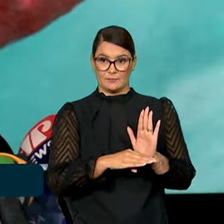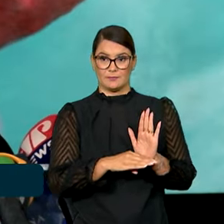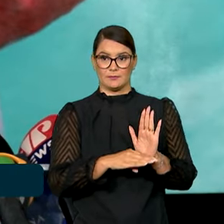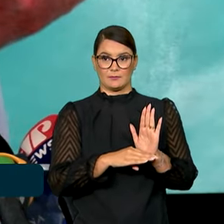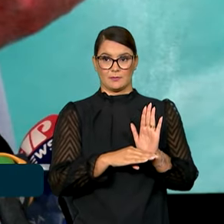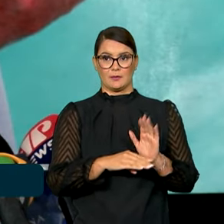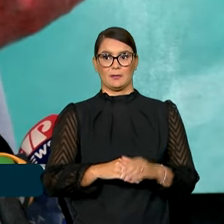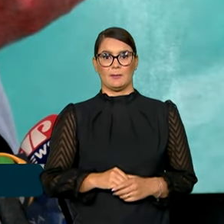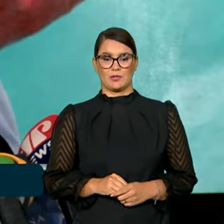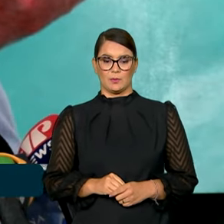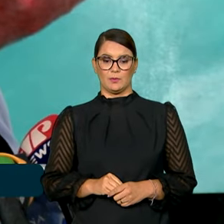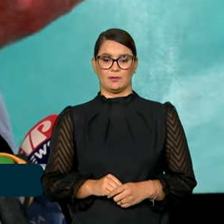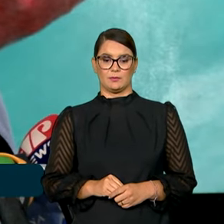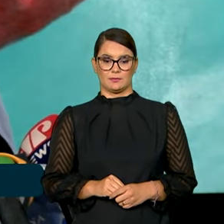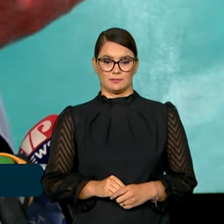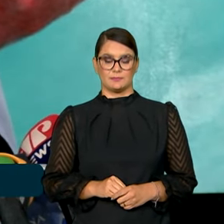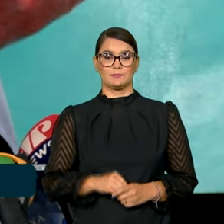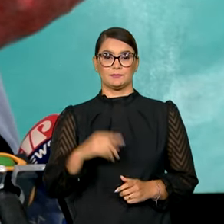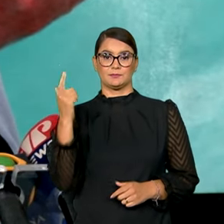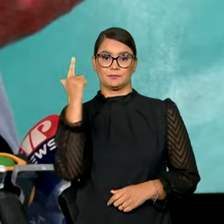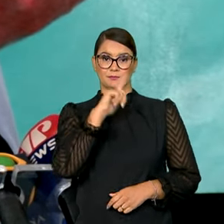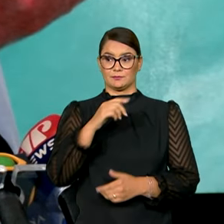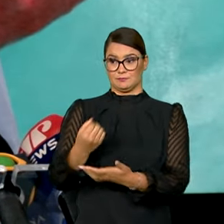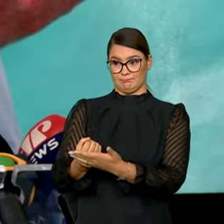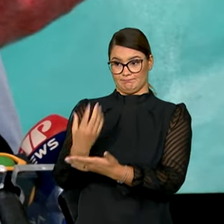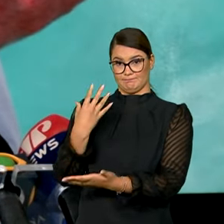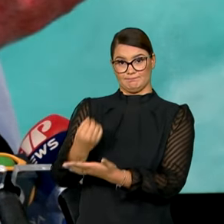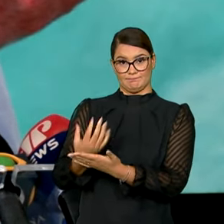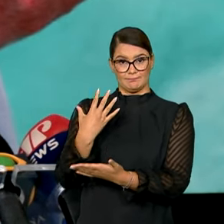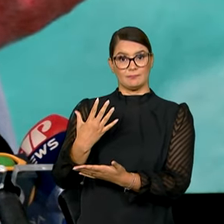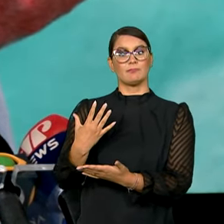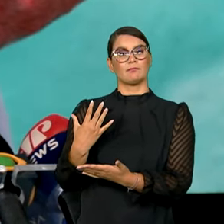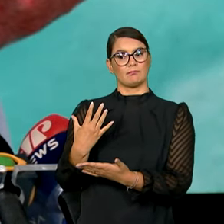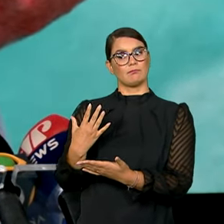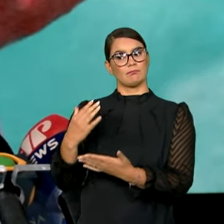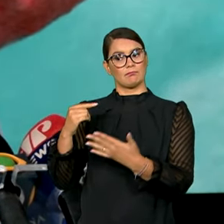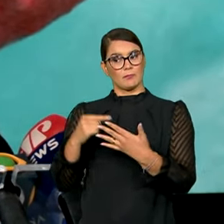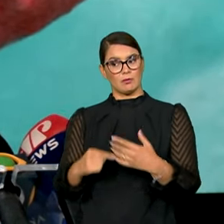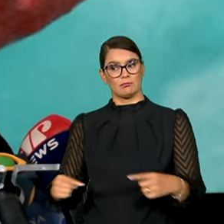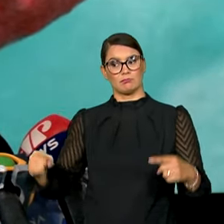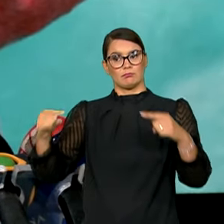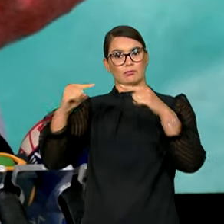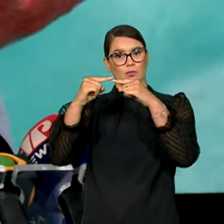a gente alcançar a alfabetização do nível desejável das crianças brasileiras.